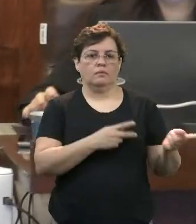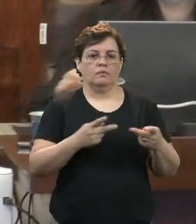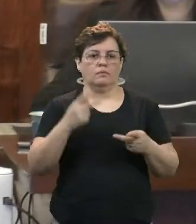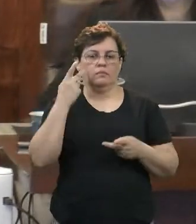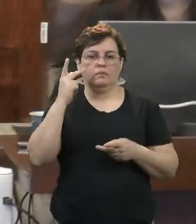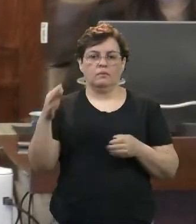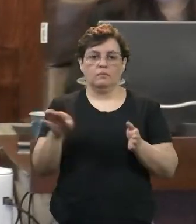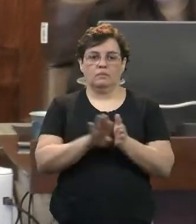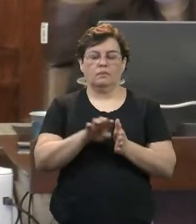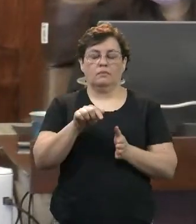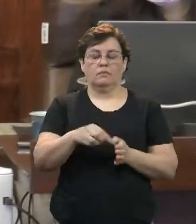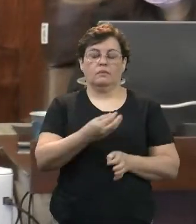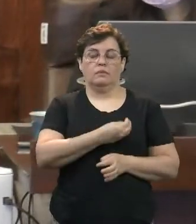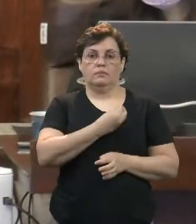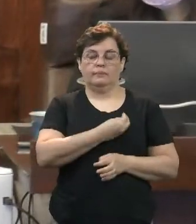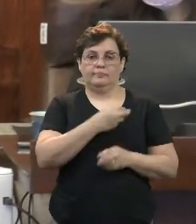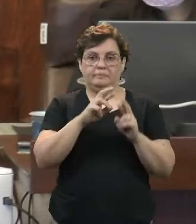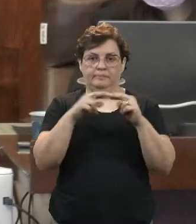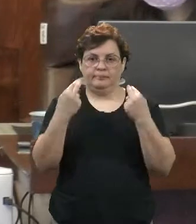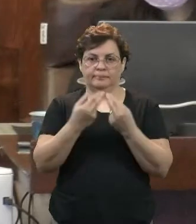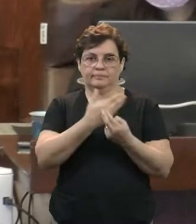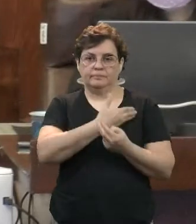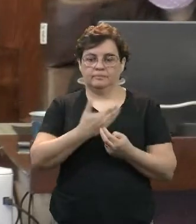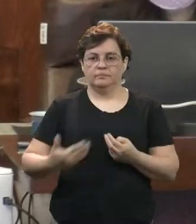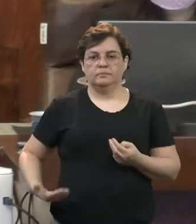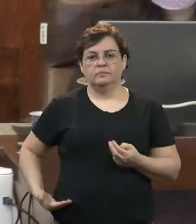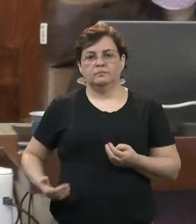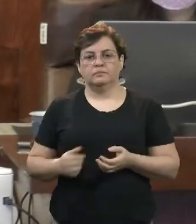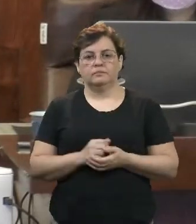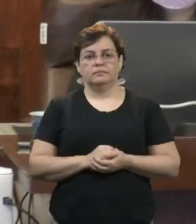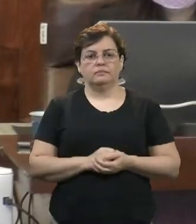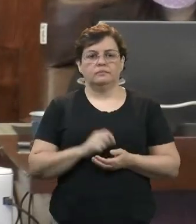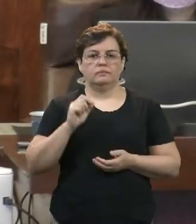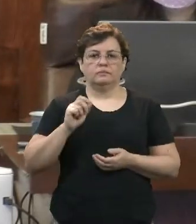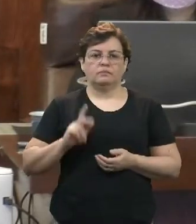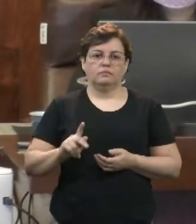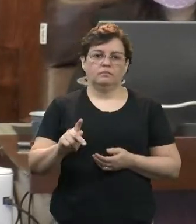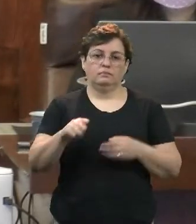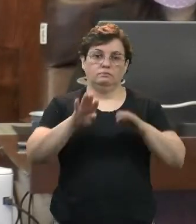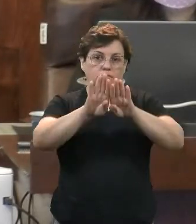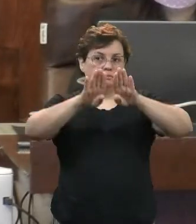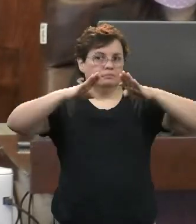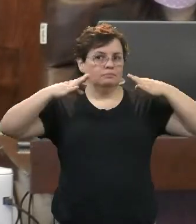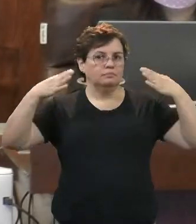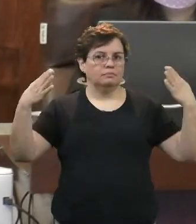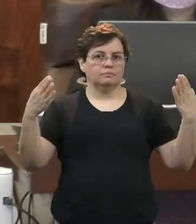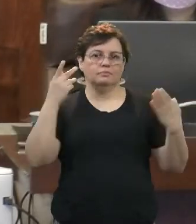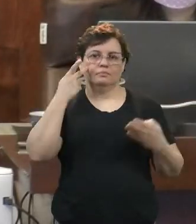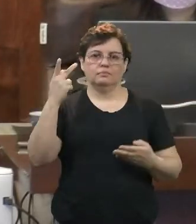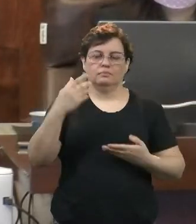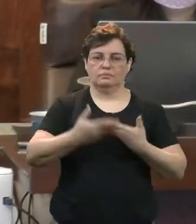para estar participando dessa audiência e que sempre está aí de portas abertas para estar atendendo ao